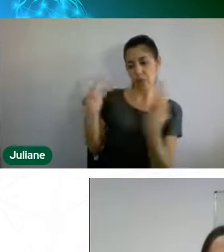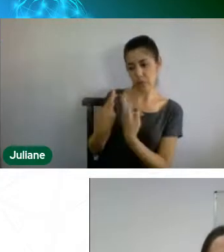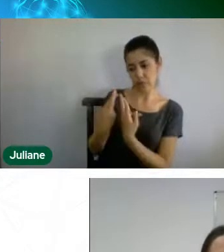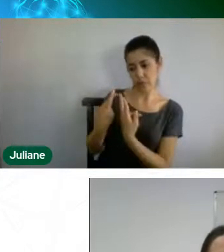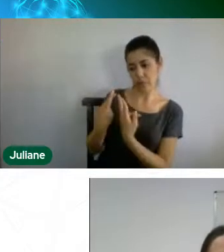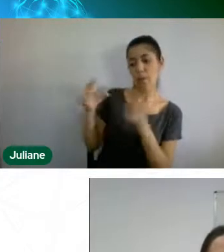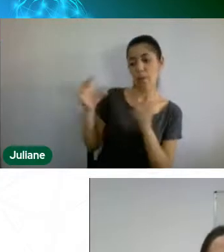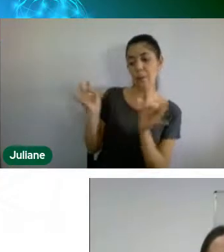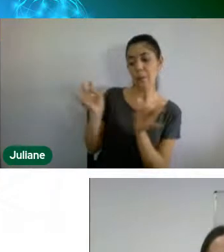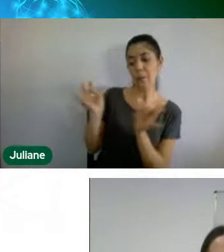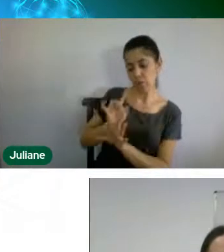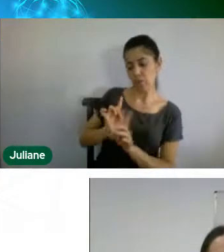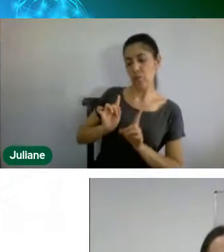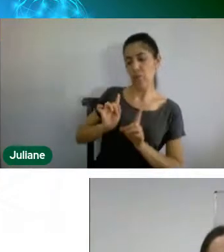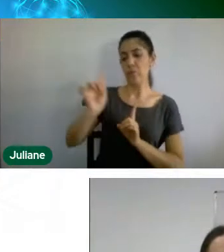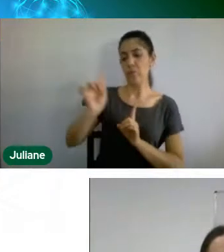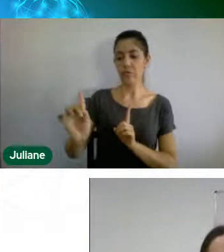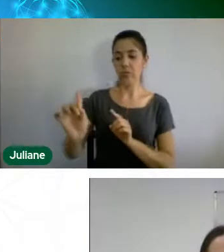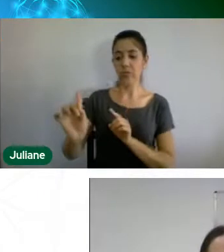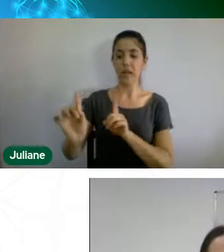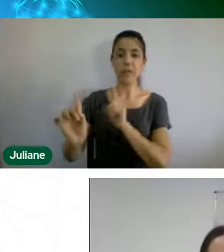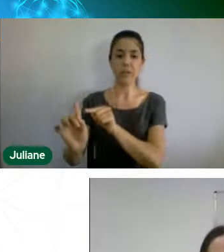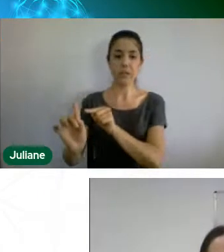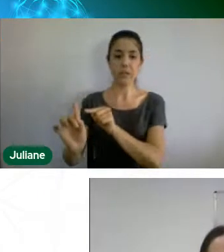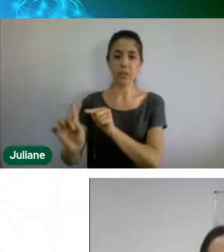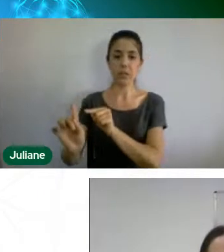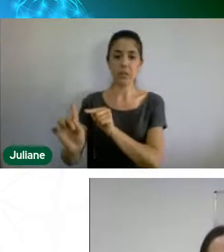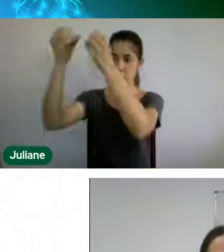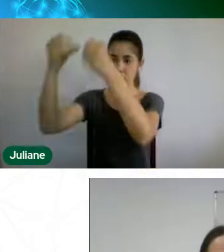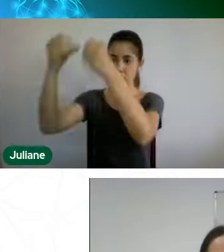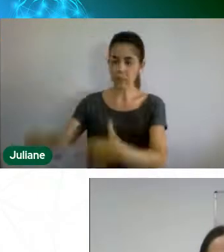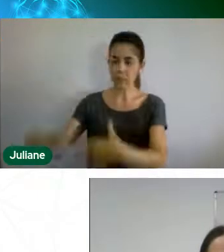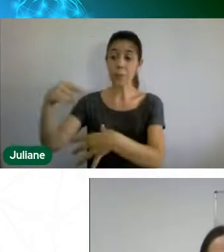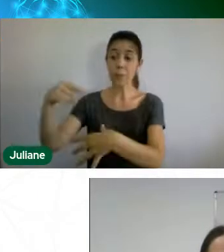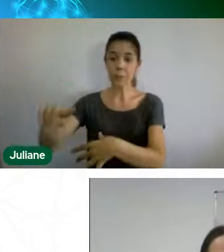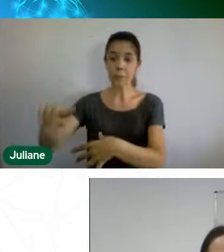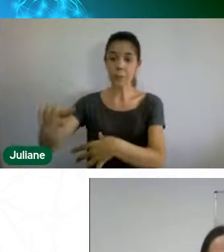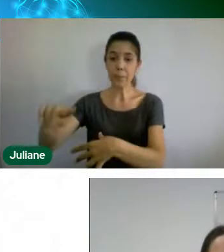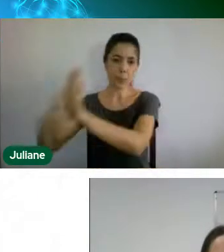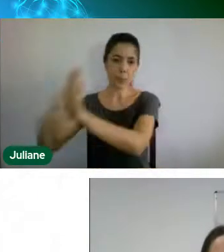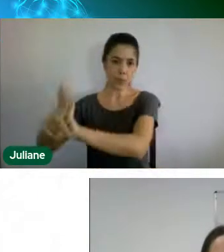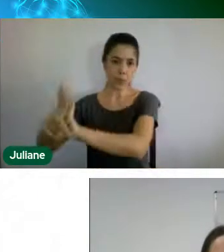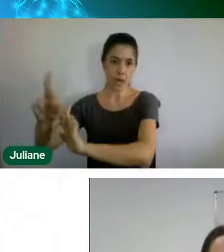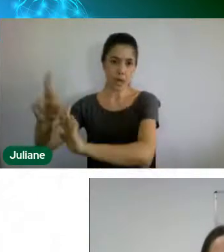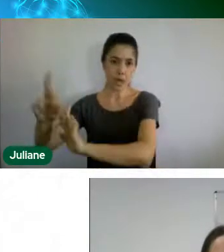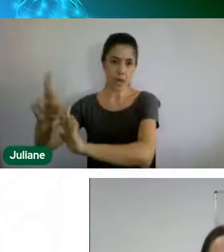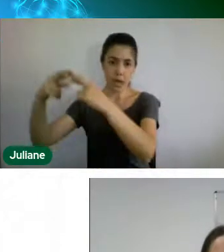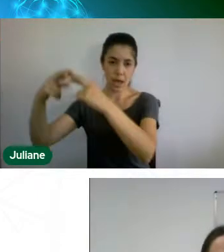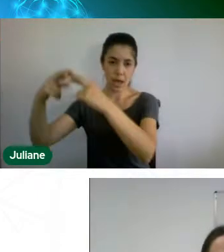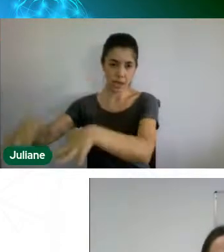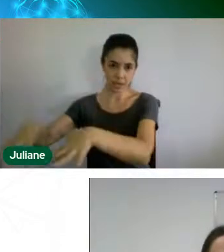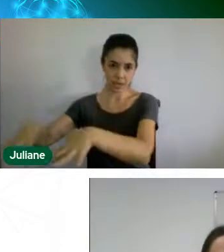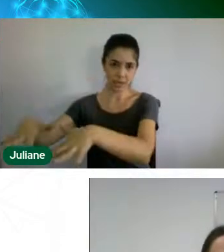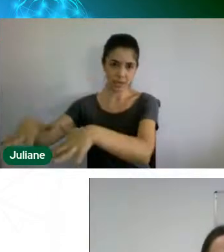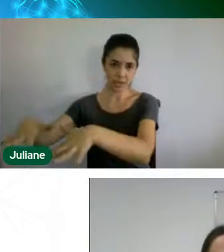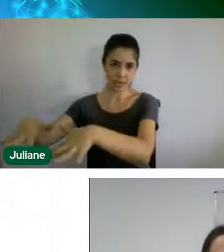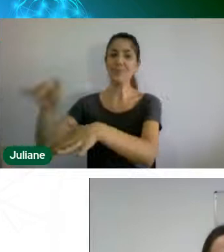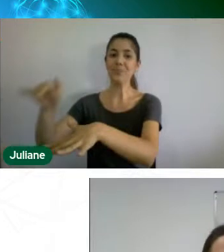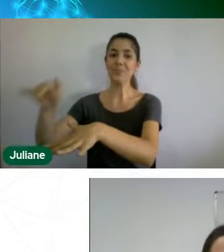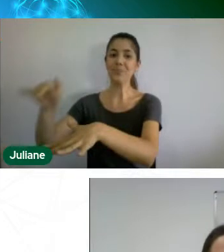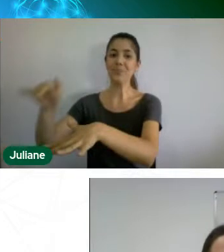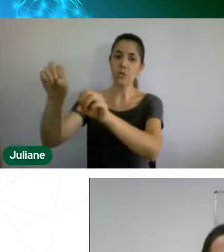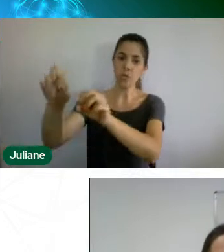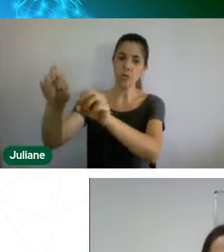vem para a rede de Aralcárias, então, conforme a agenda, vem, vem aquela...